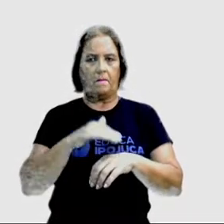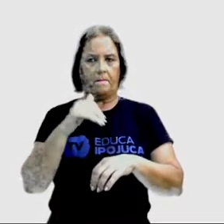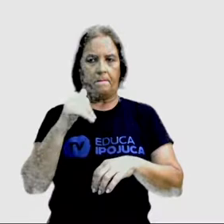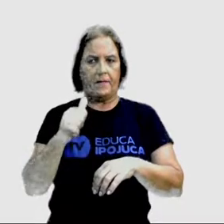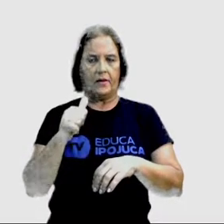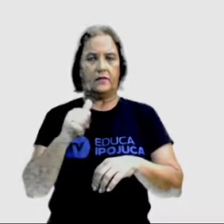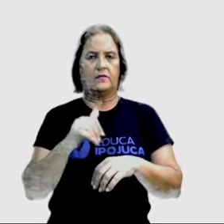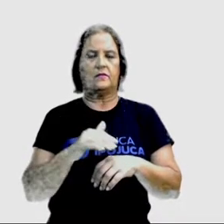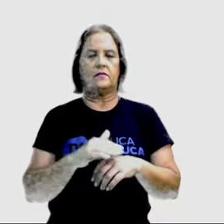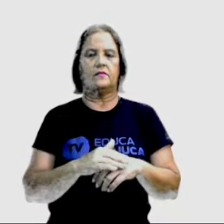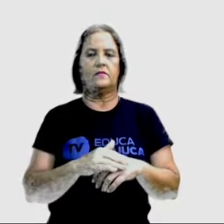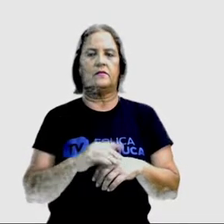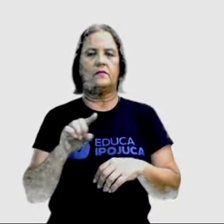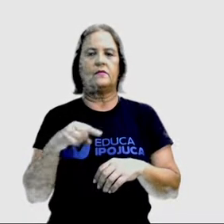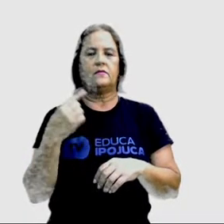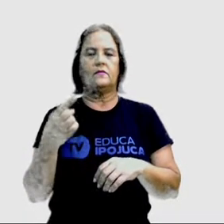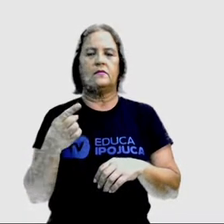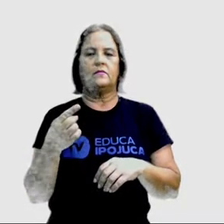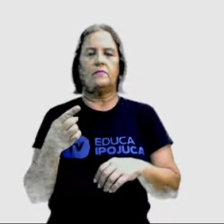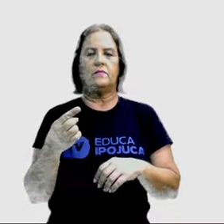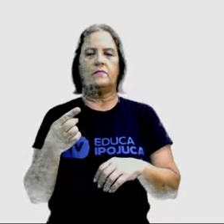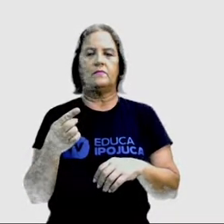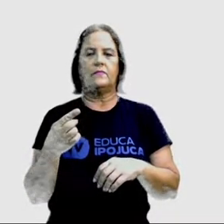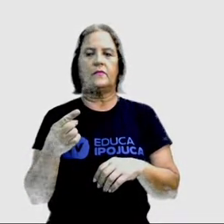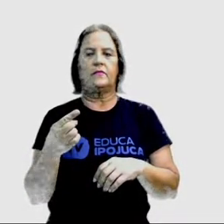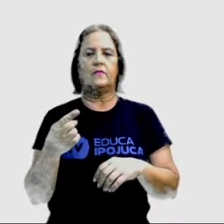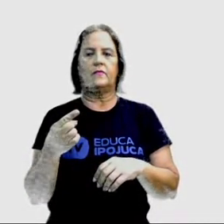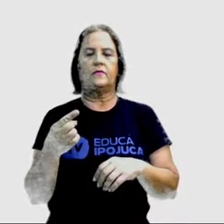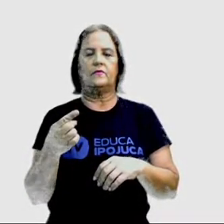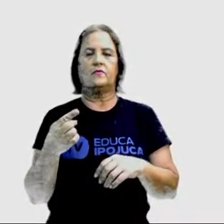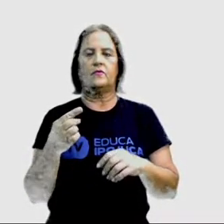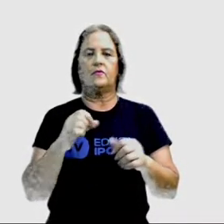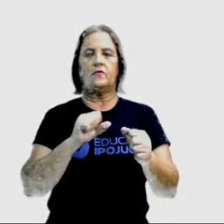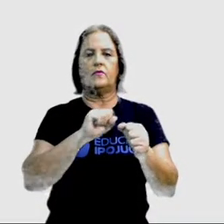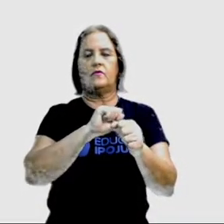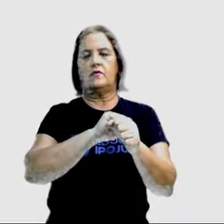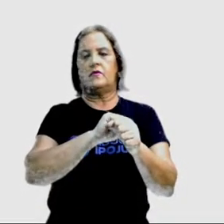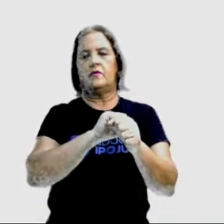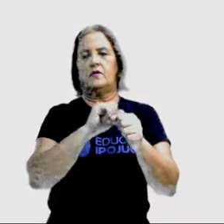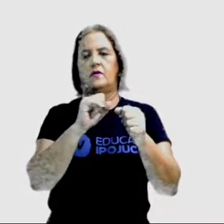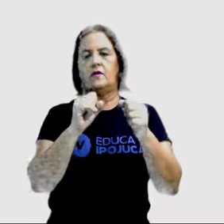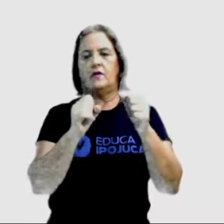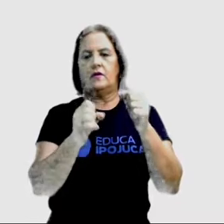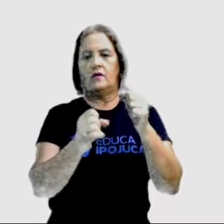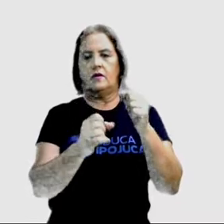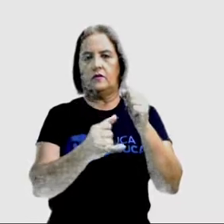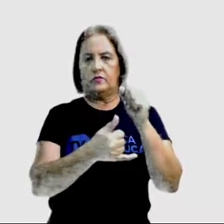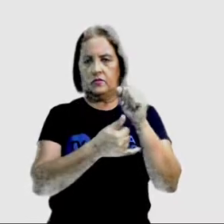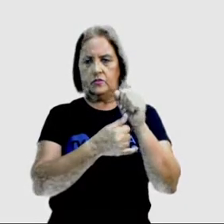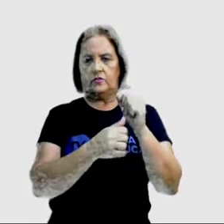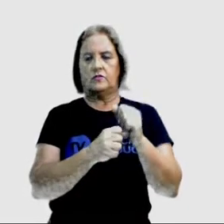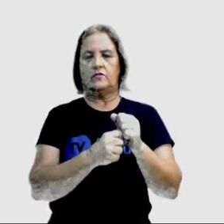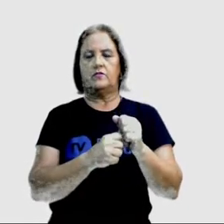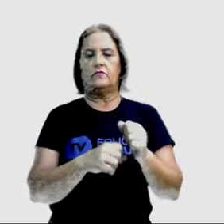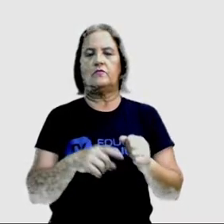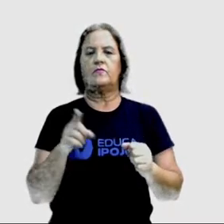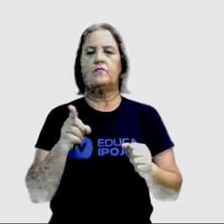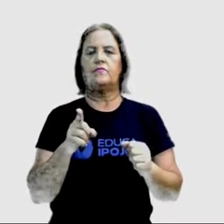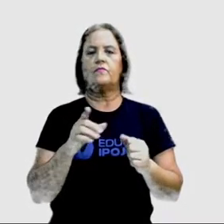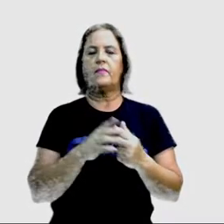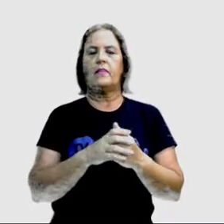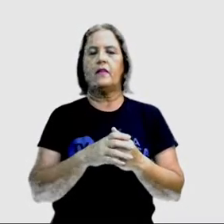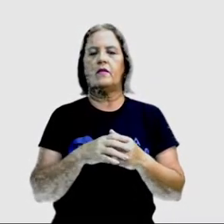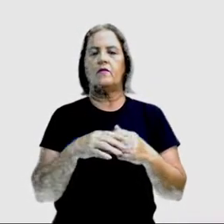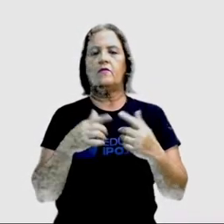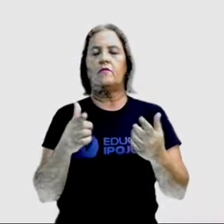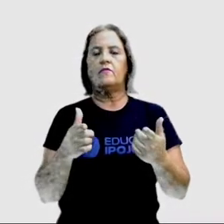você vai, logo após, colocar o adjetivo. Olha o exemplo aqui no quadro. Mary is the most